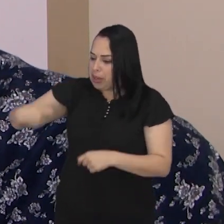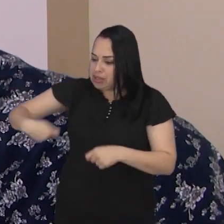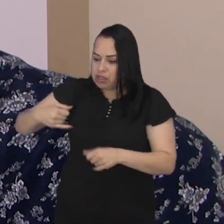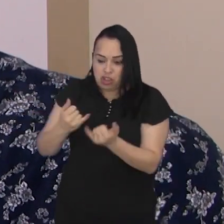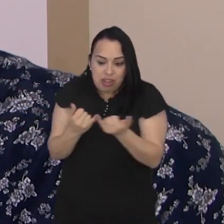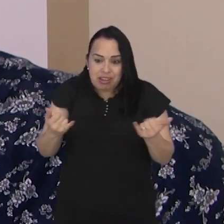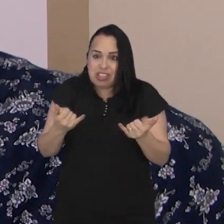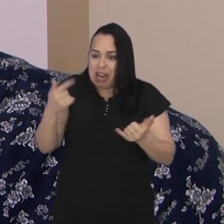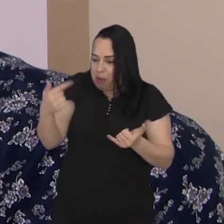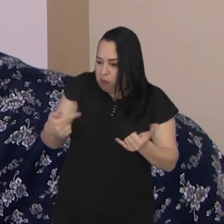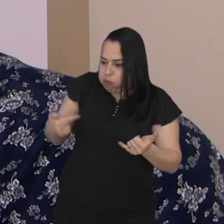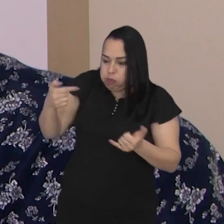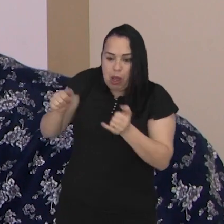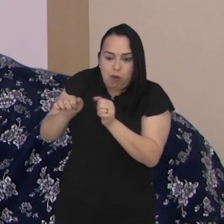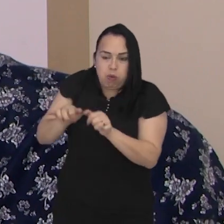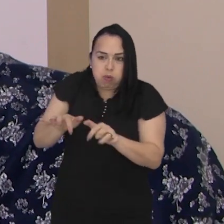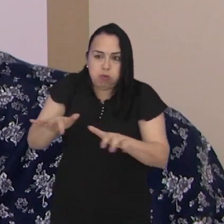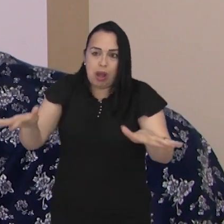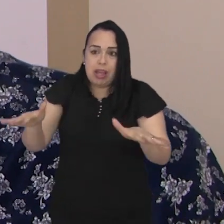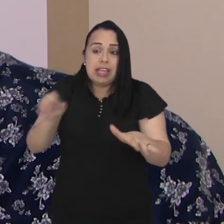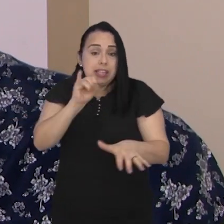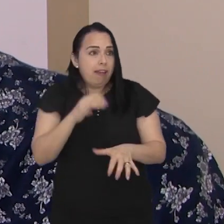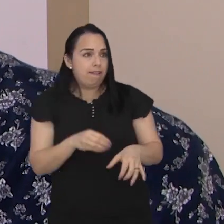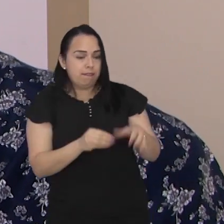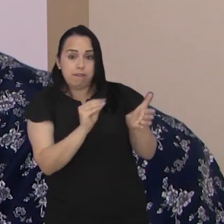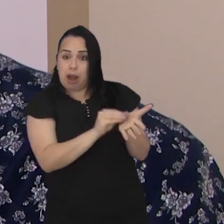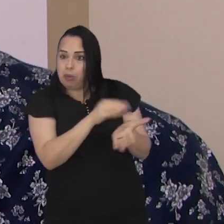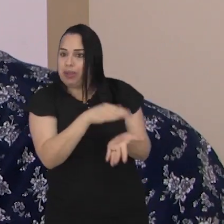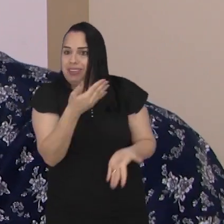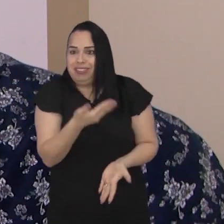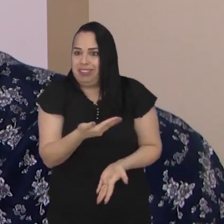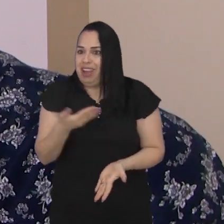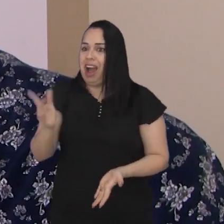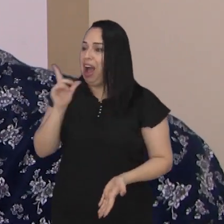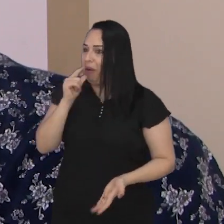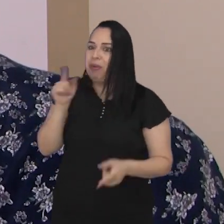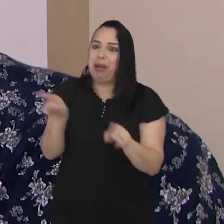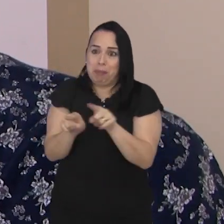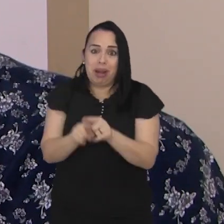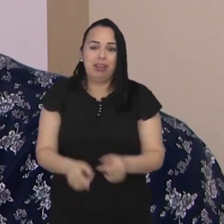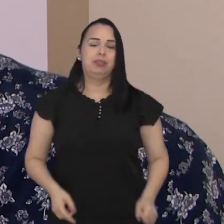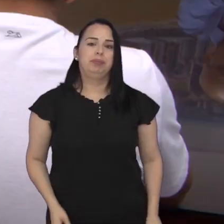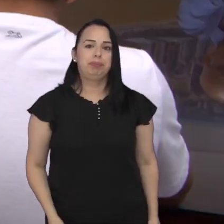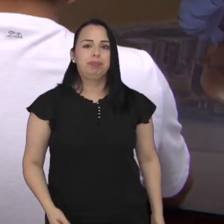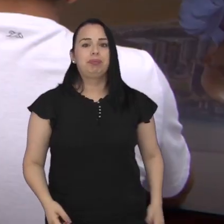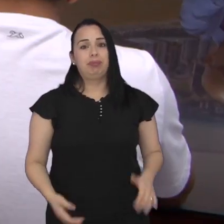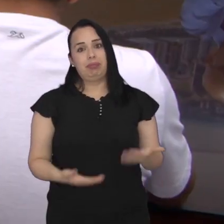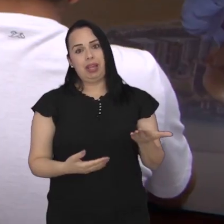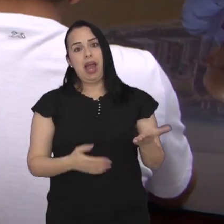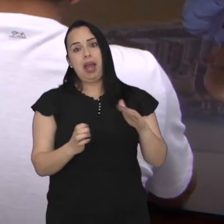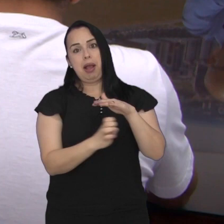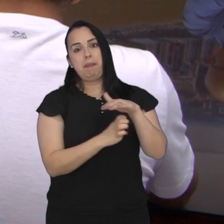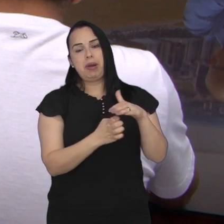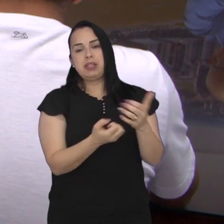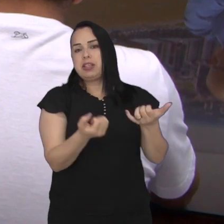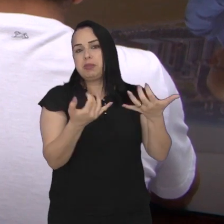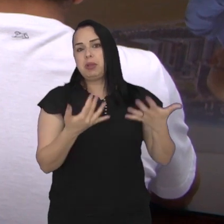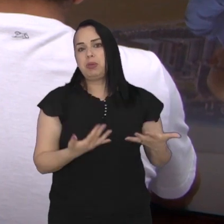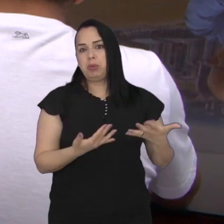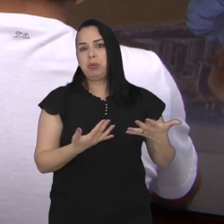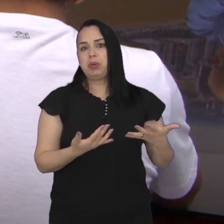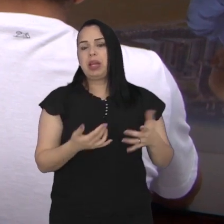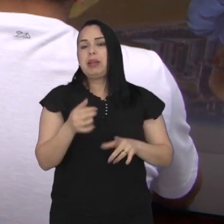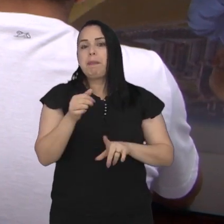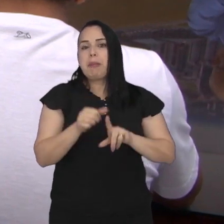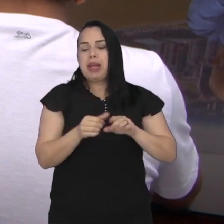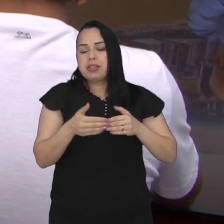residências. Então, automaticamente, com a falta da energia, também nós temos a falta de água. Segundo a EDP, na